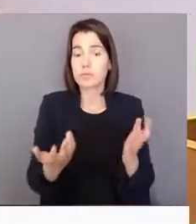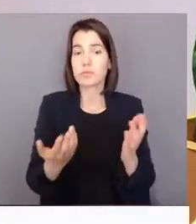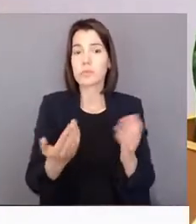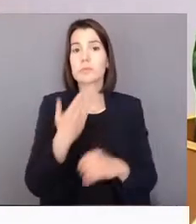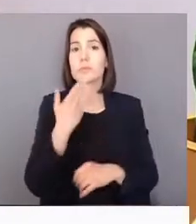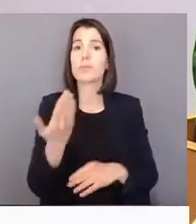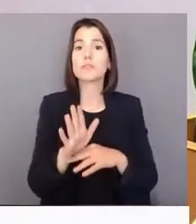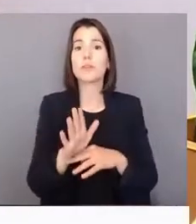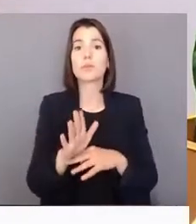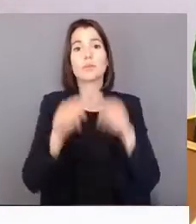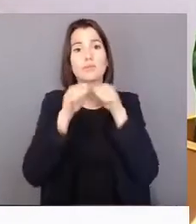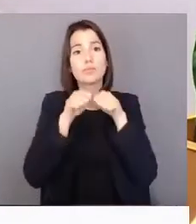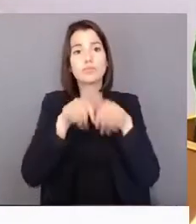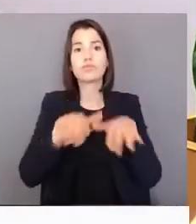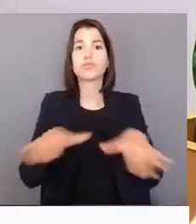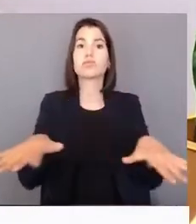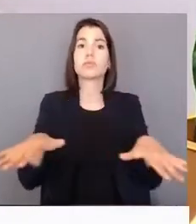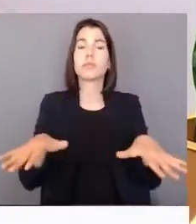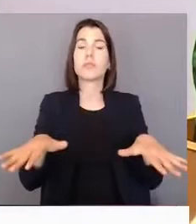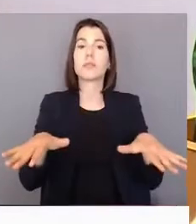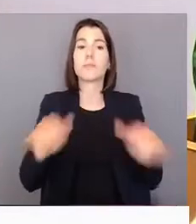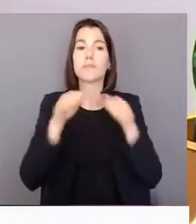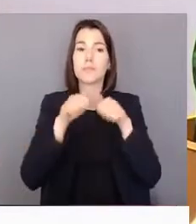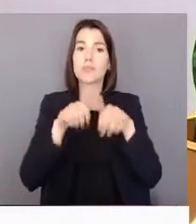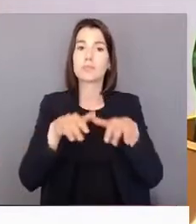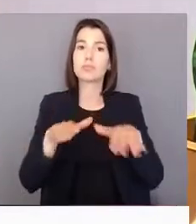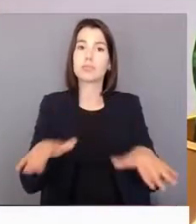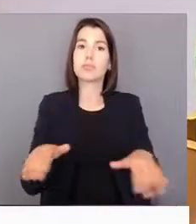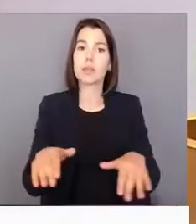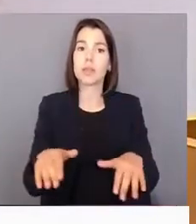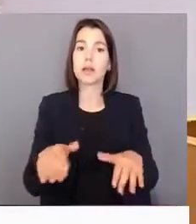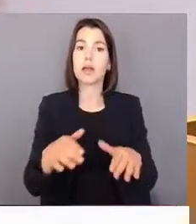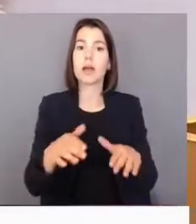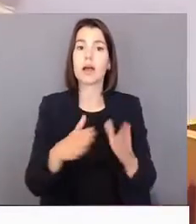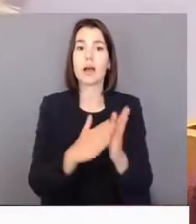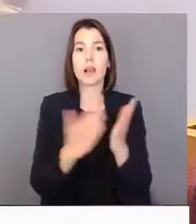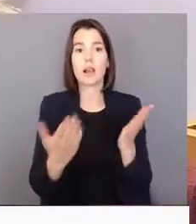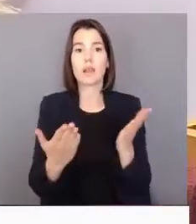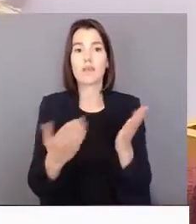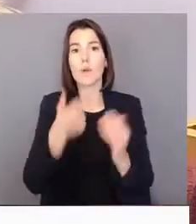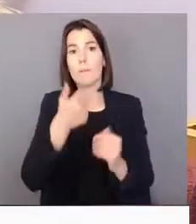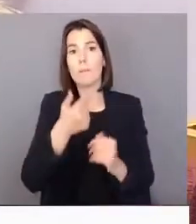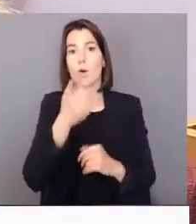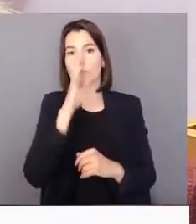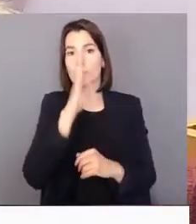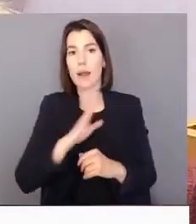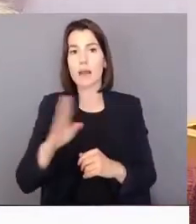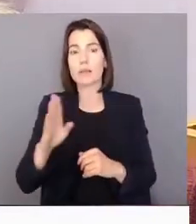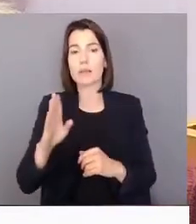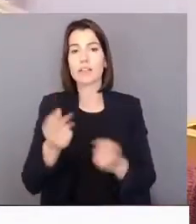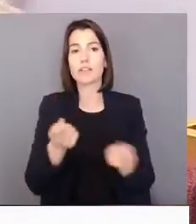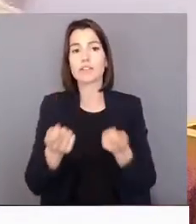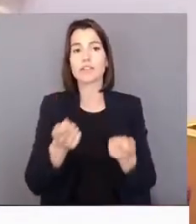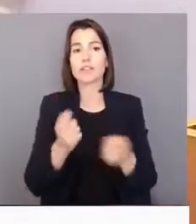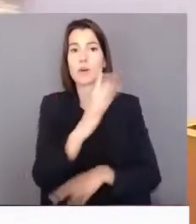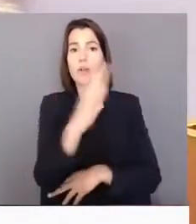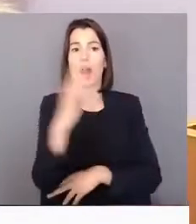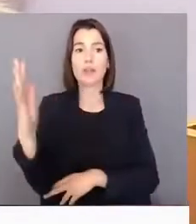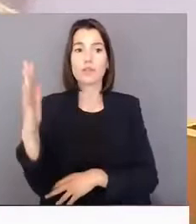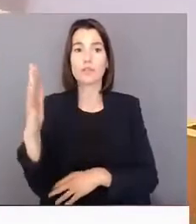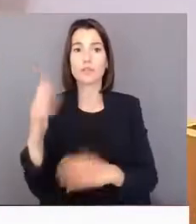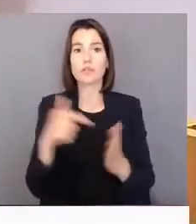divulgação do Manual de Boas Práticas de Gestão do Arvoreto. Se a Sra. Presidente, Madalena Castro, diz que